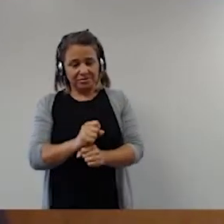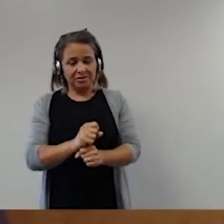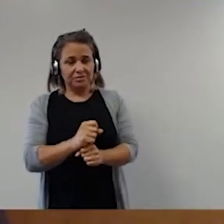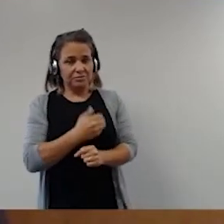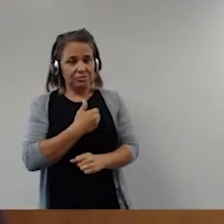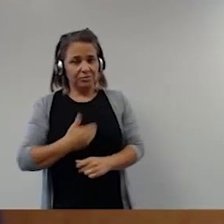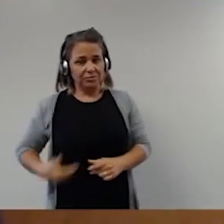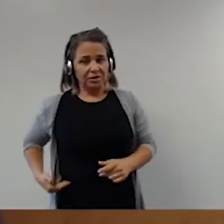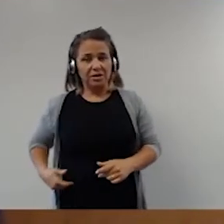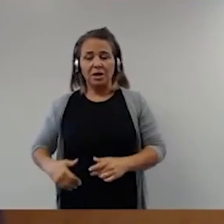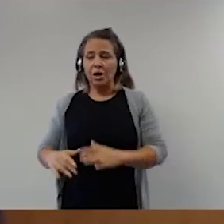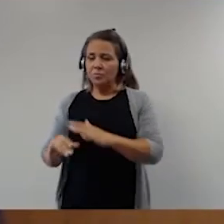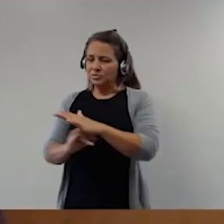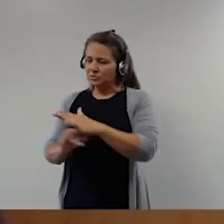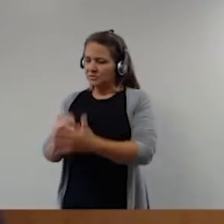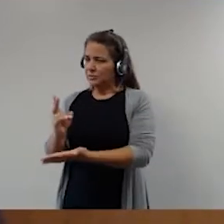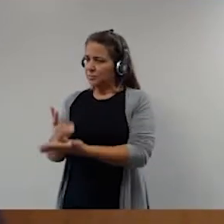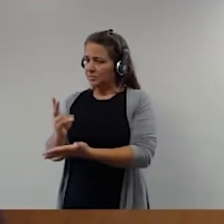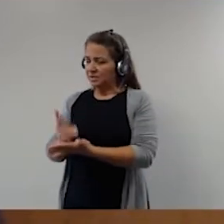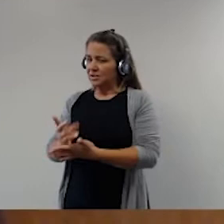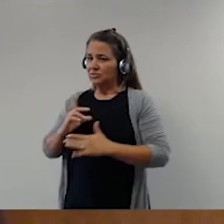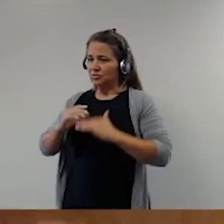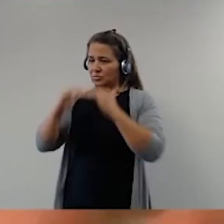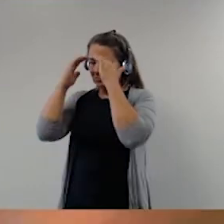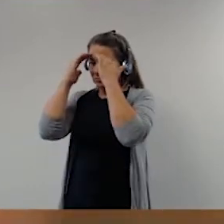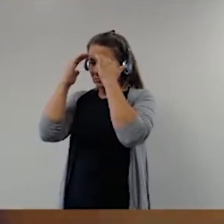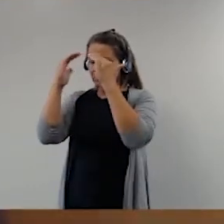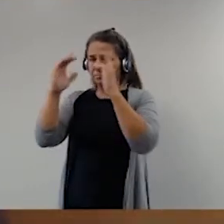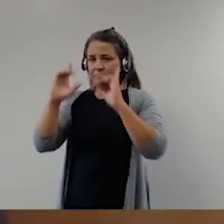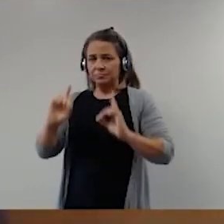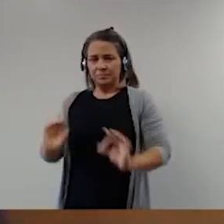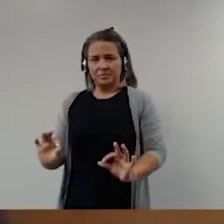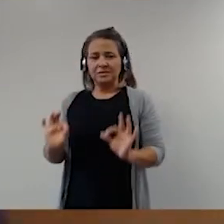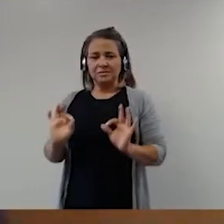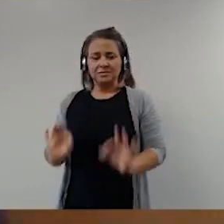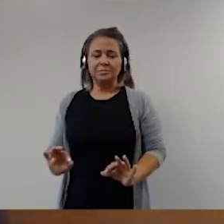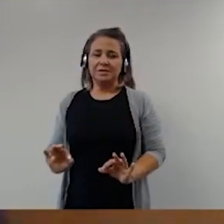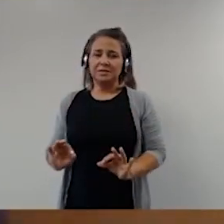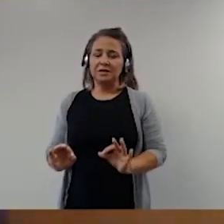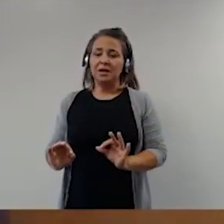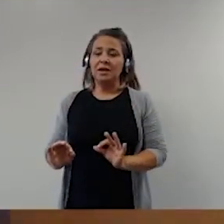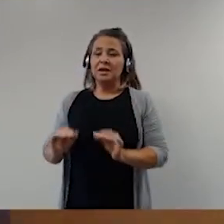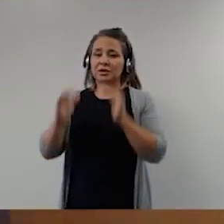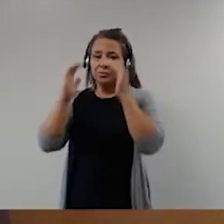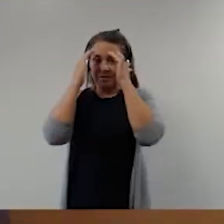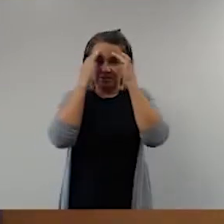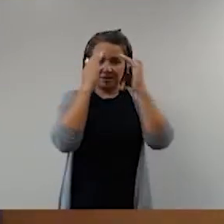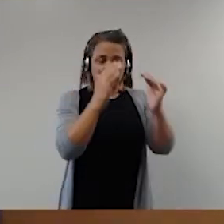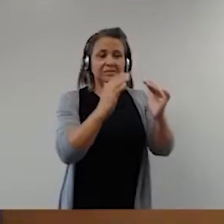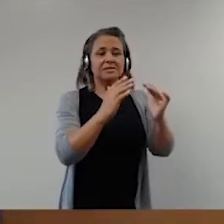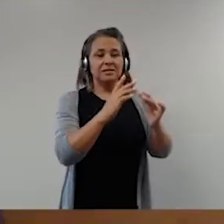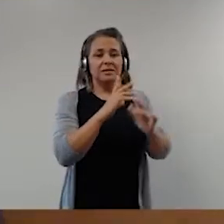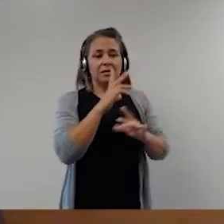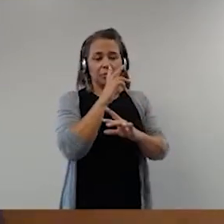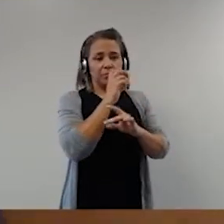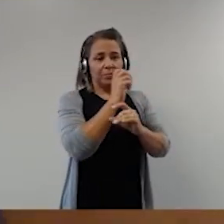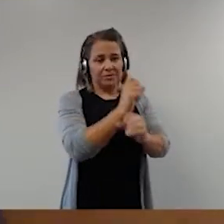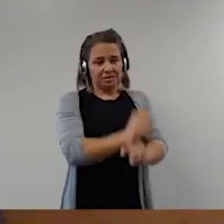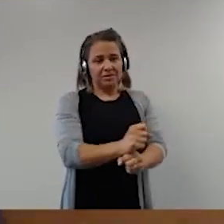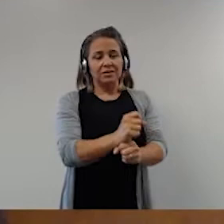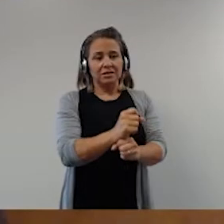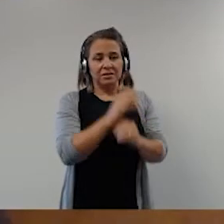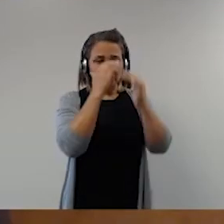instituição permanente, baseada na hierarquia e na disciplina que servem aos poderes constitucionais e, ao fim e ao cabo, ao cumprimento da